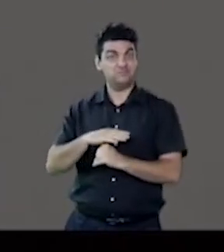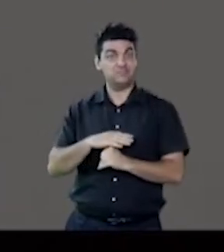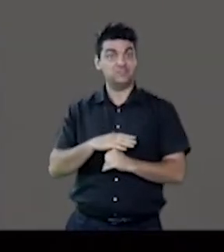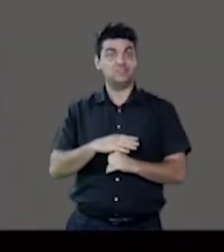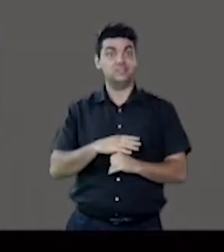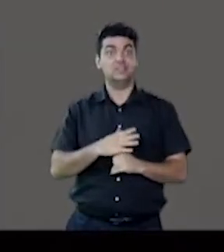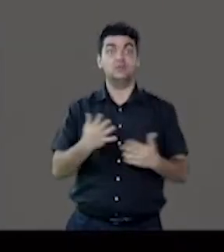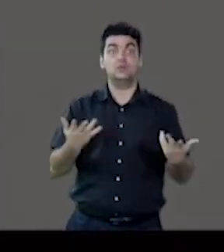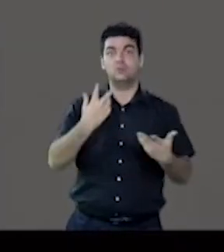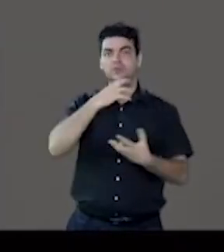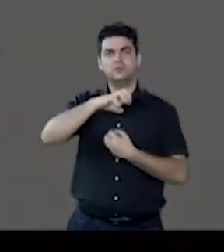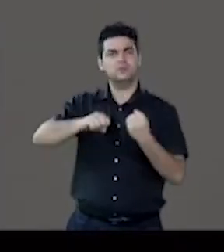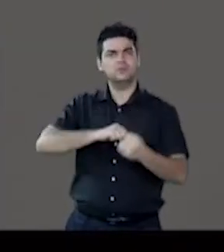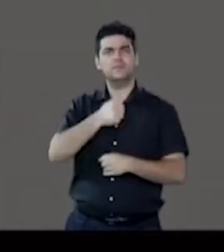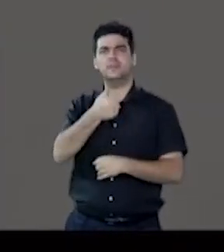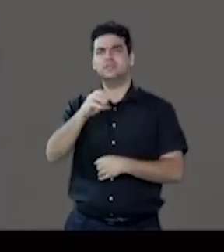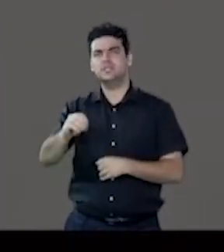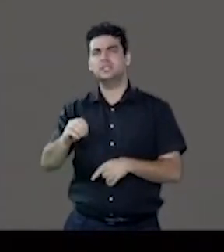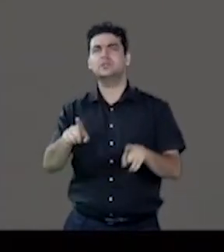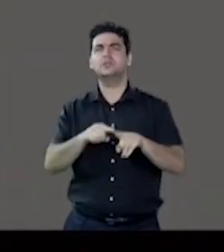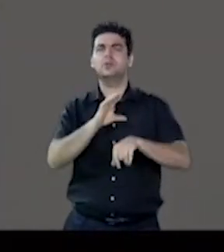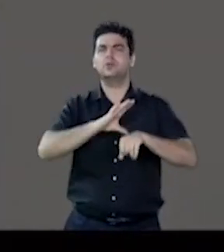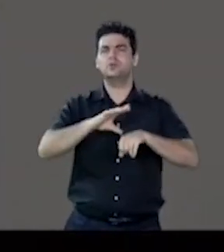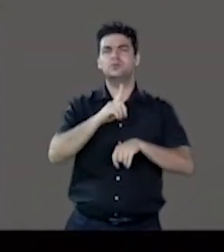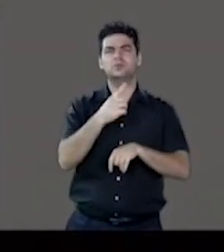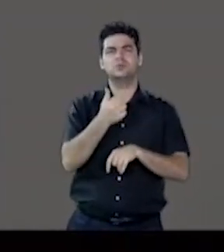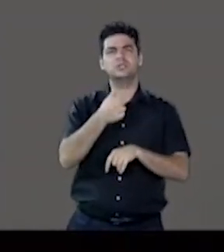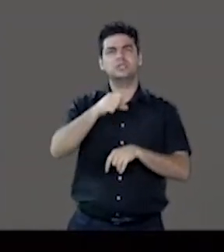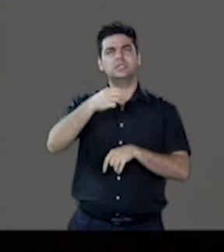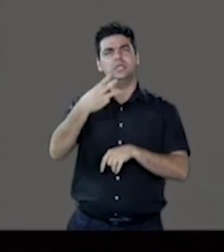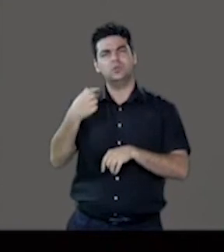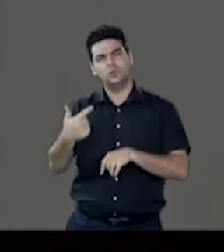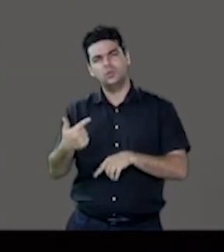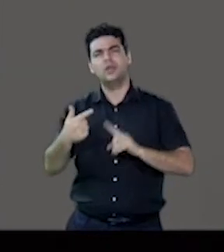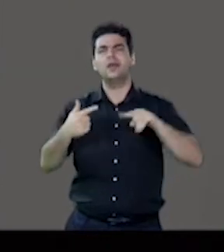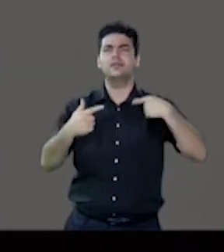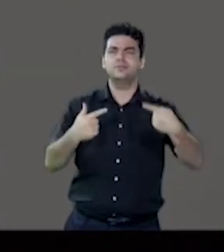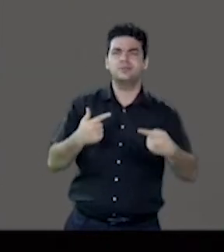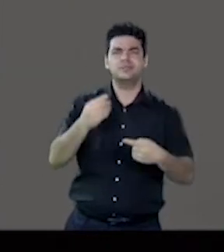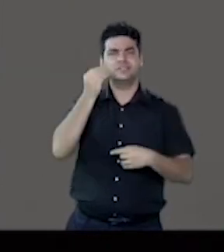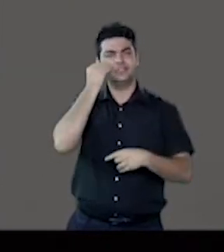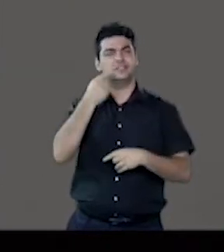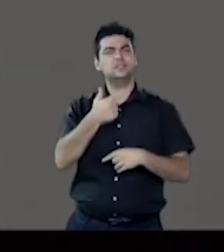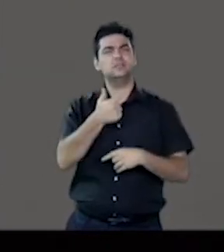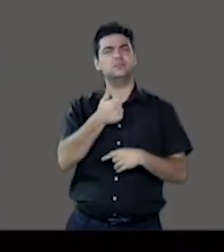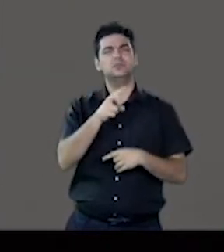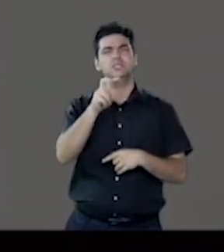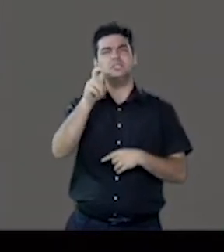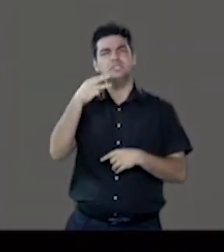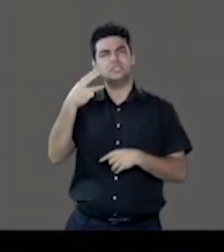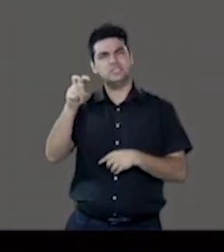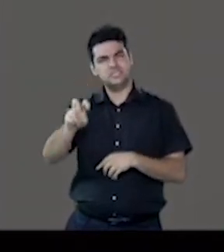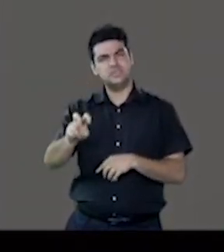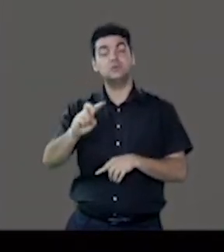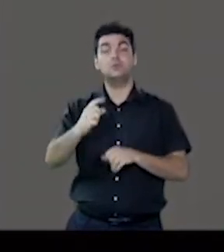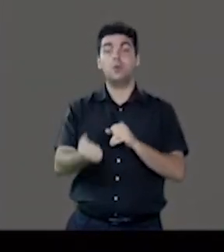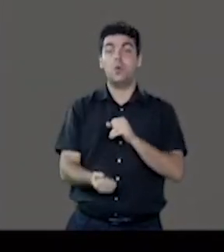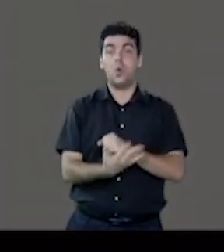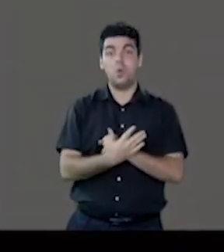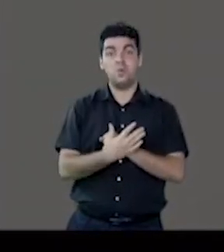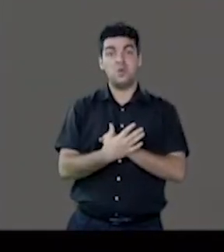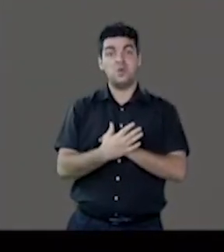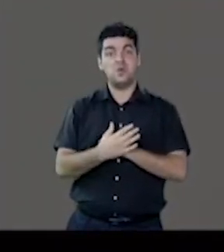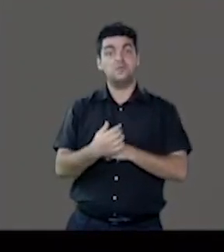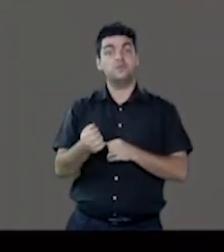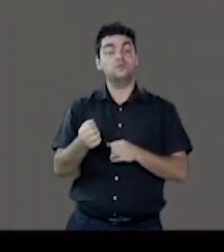30, a Revolução Constitucionalista de 32, a Intentona Comunista de 35, o golpe do